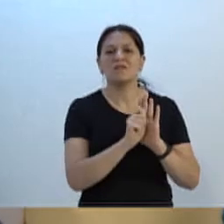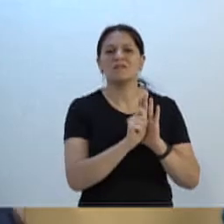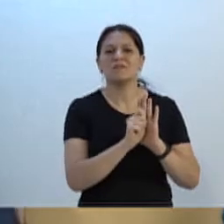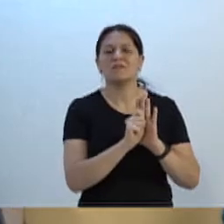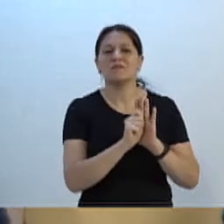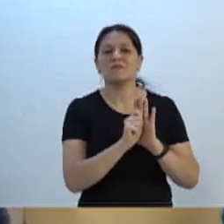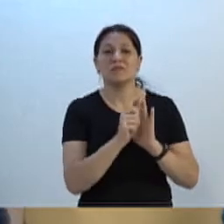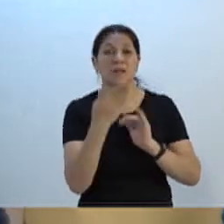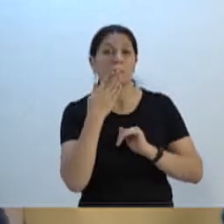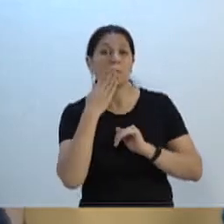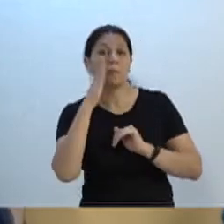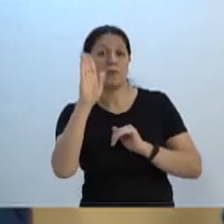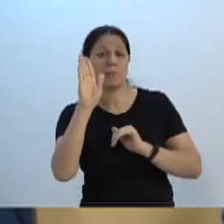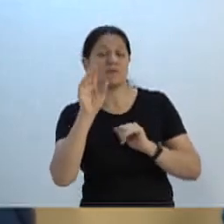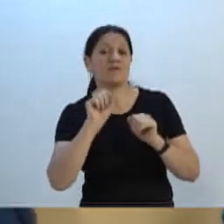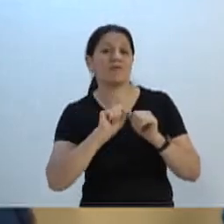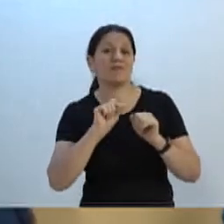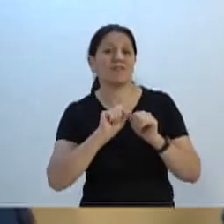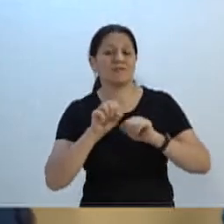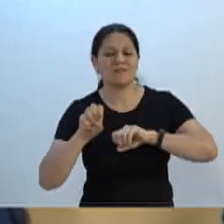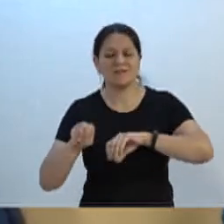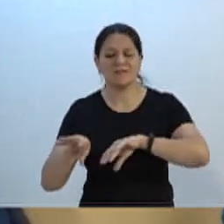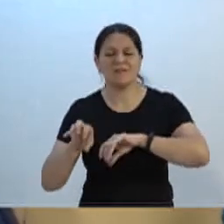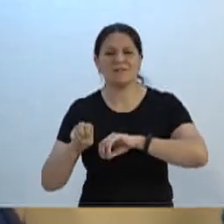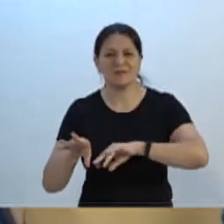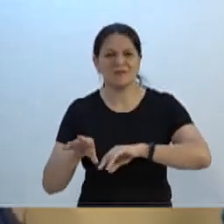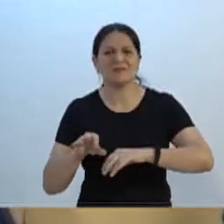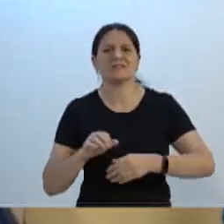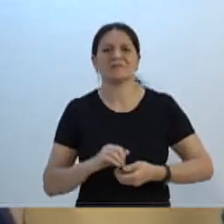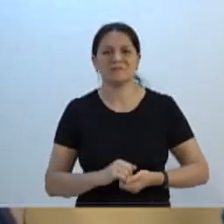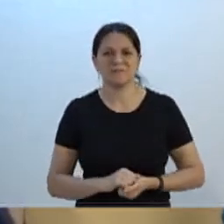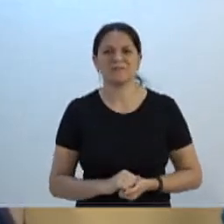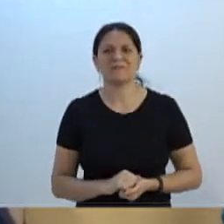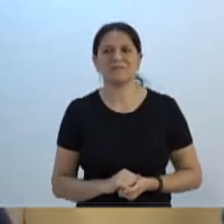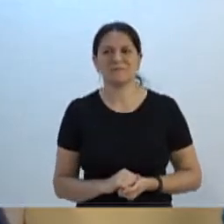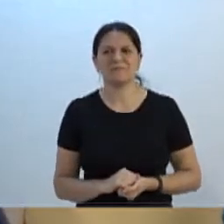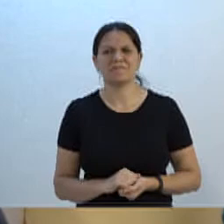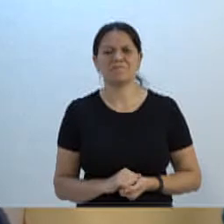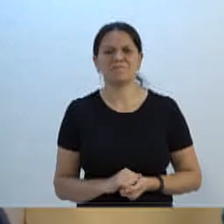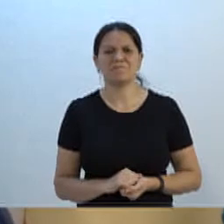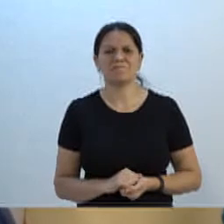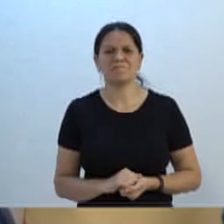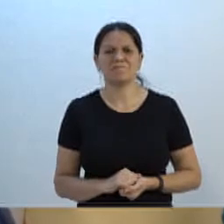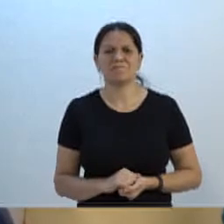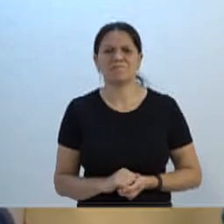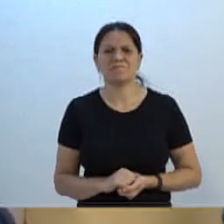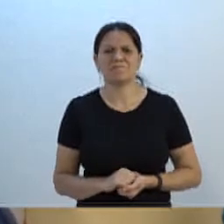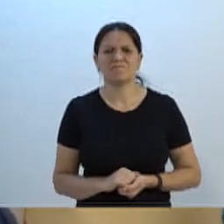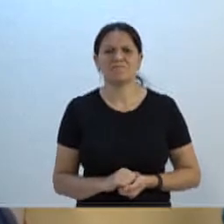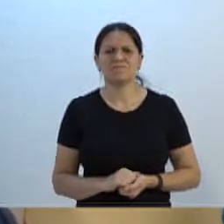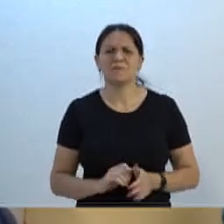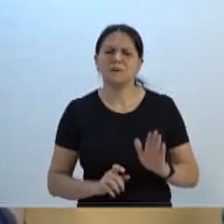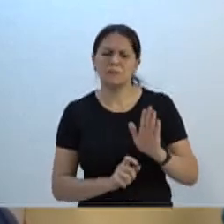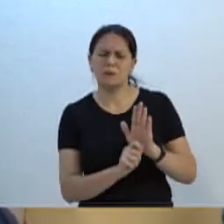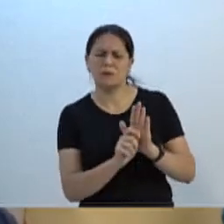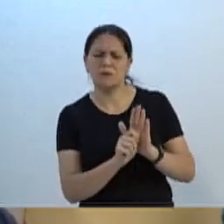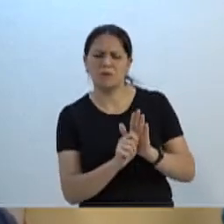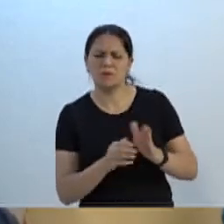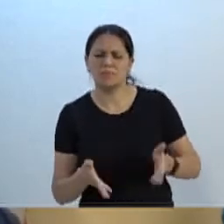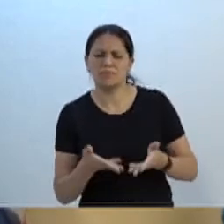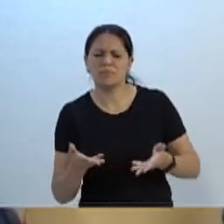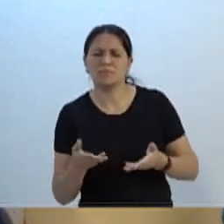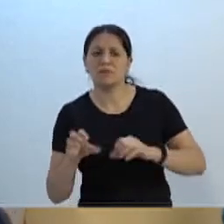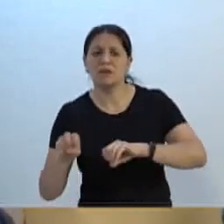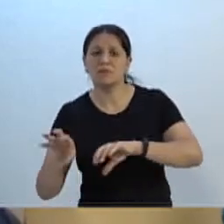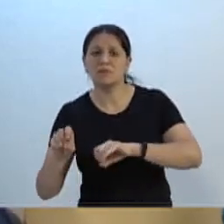prometeu fazer na educação. Investir na educação, colegas, é apostar